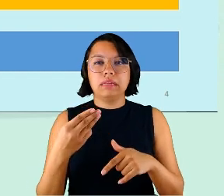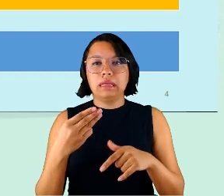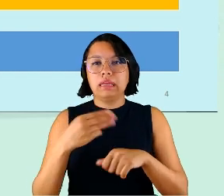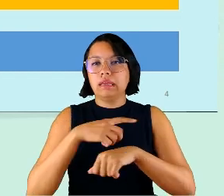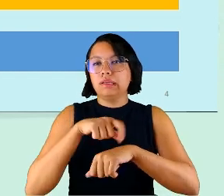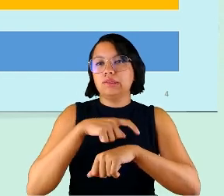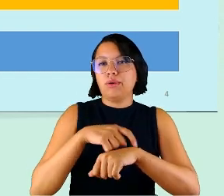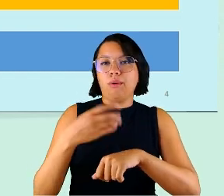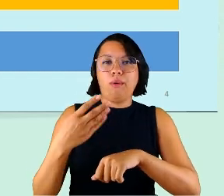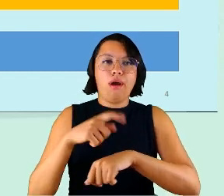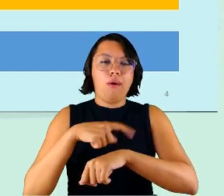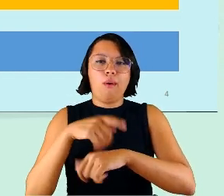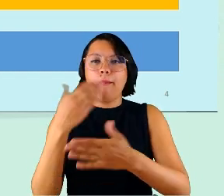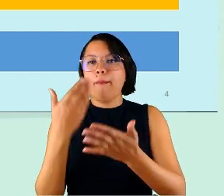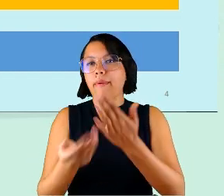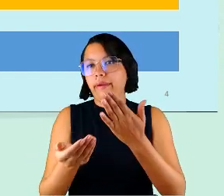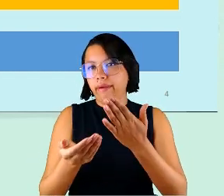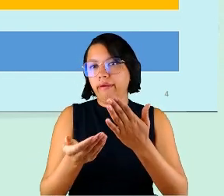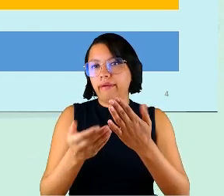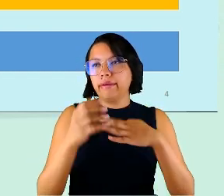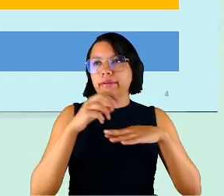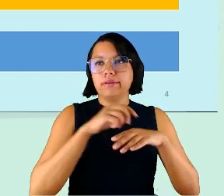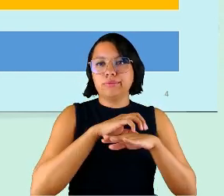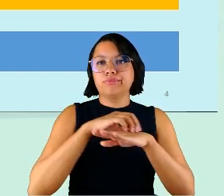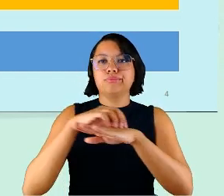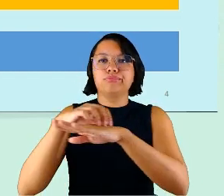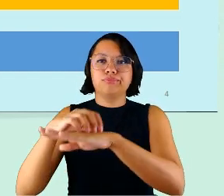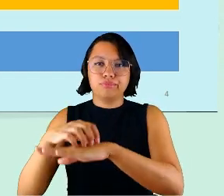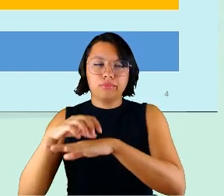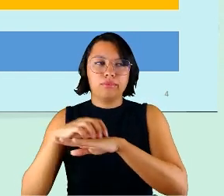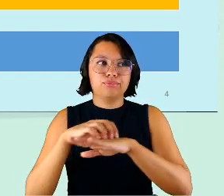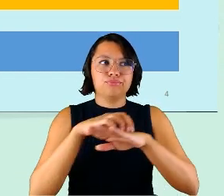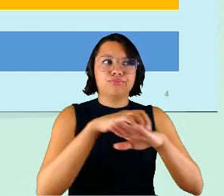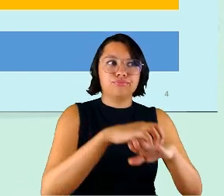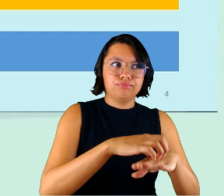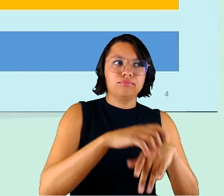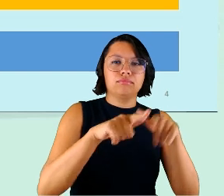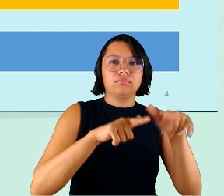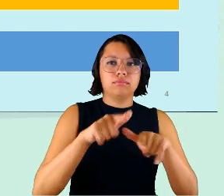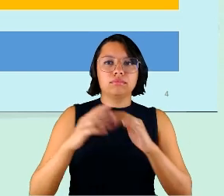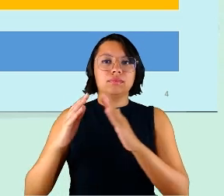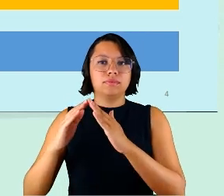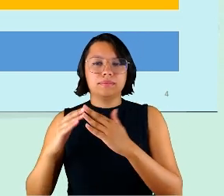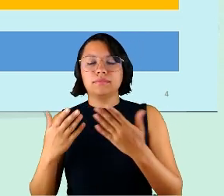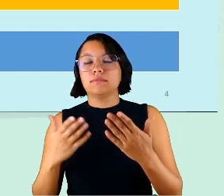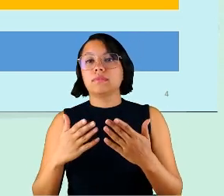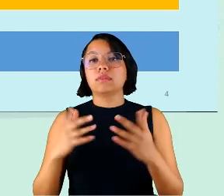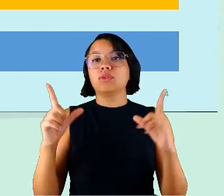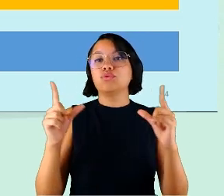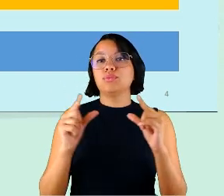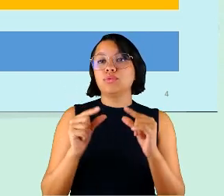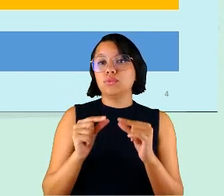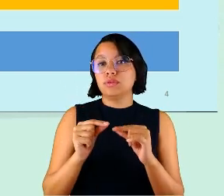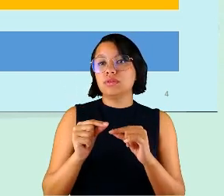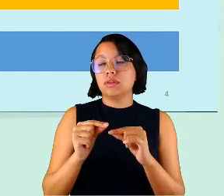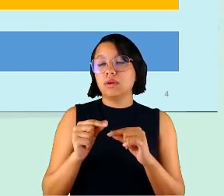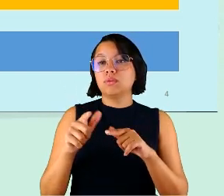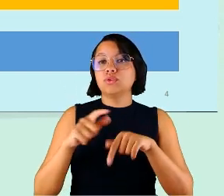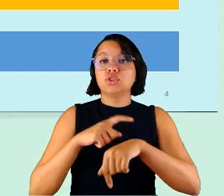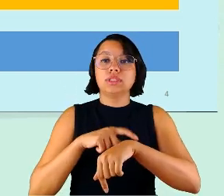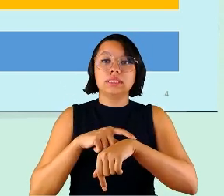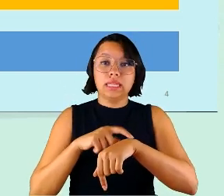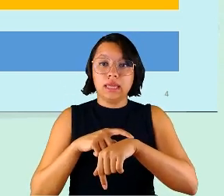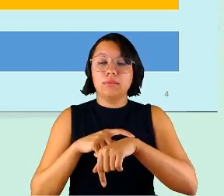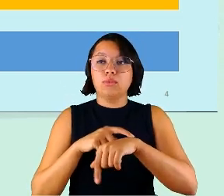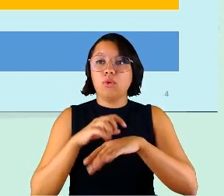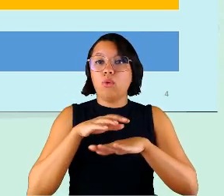por dia de perda em deslocamentos de um lado ao outro, então a redução de tempo com deslocamentos, com a movimentação e